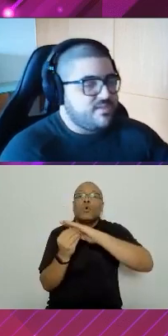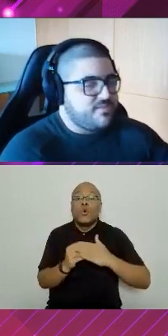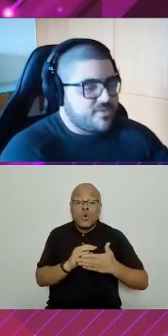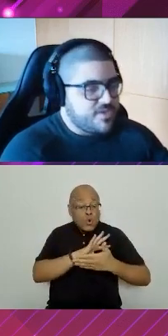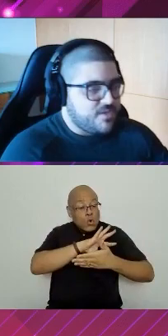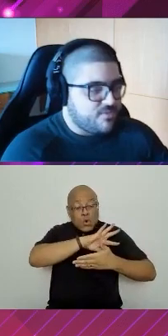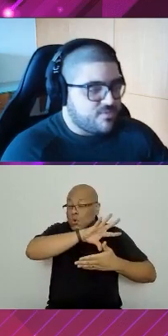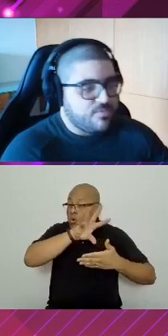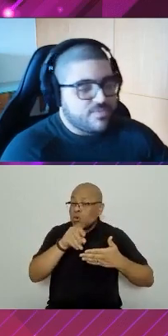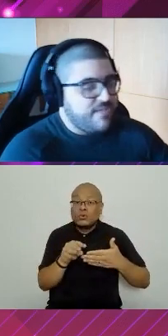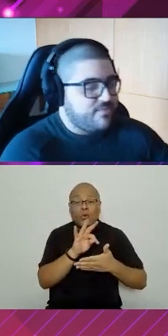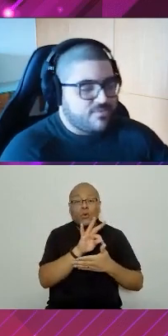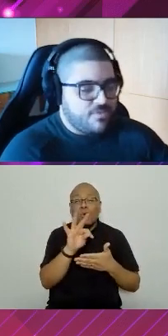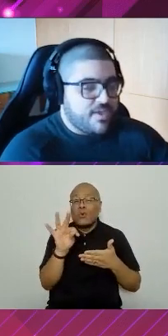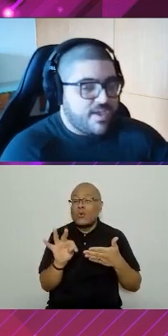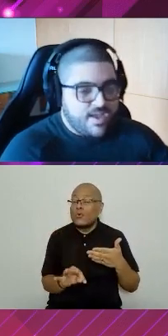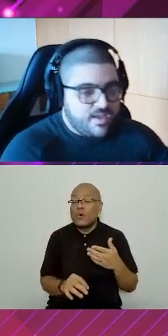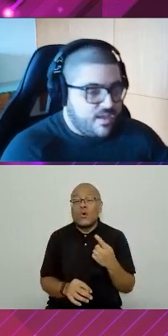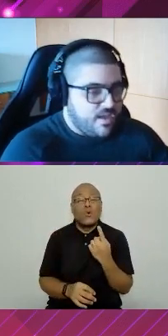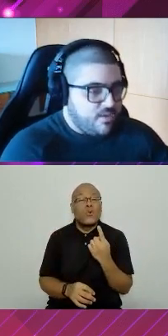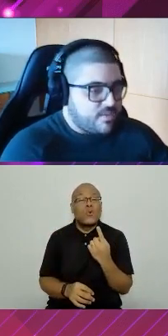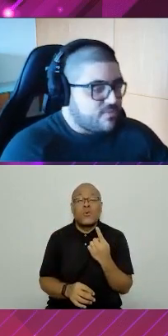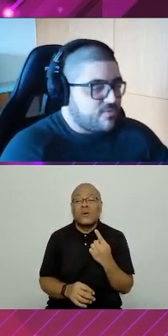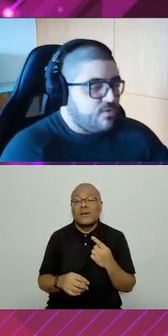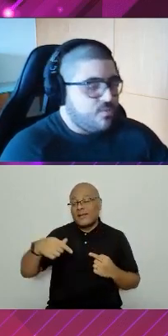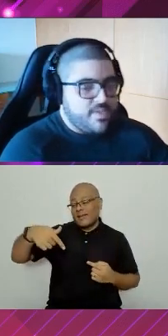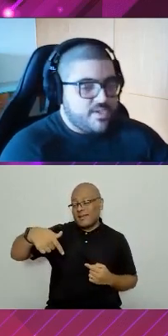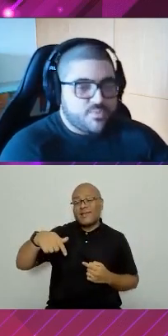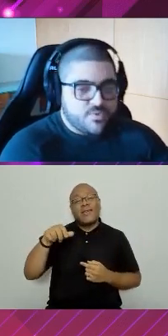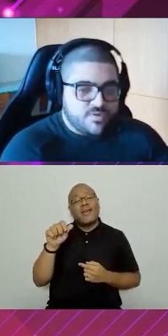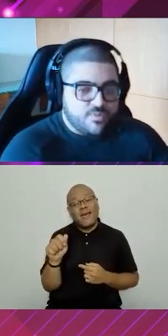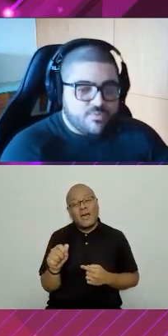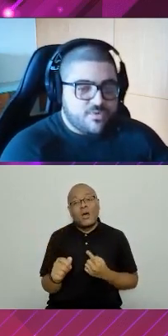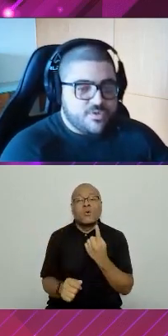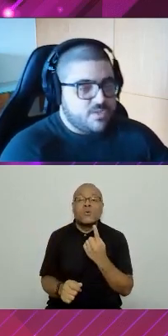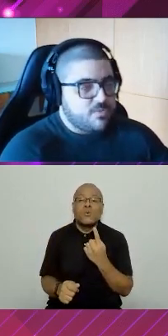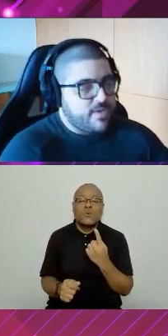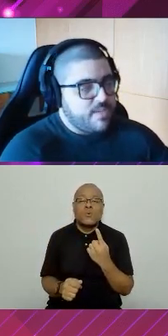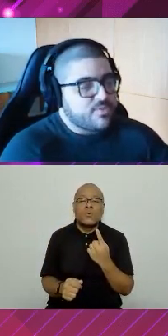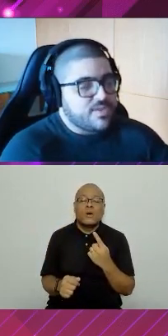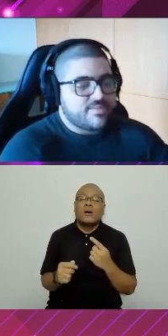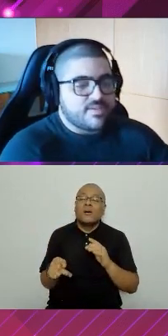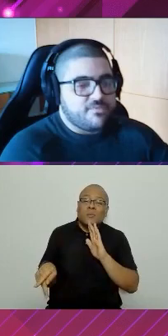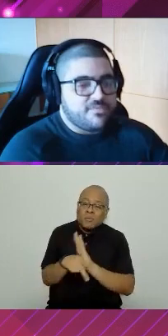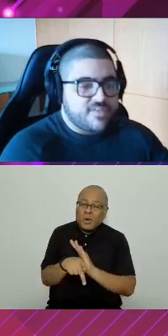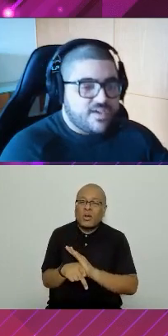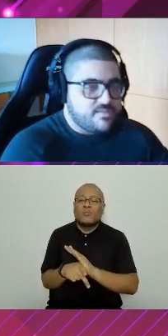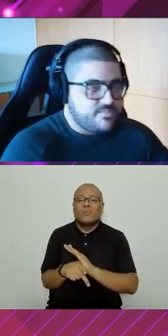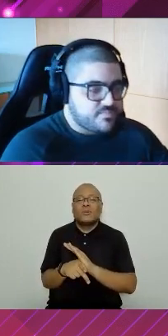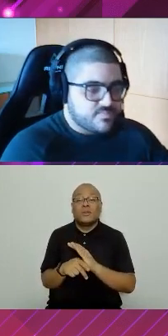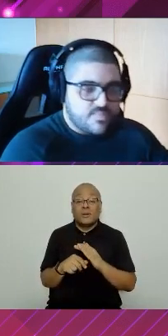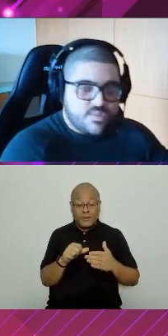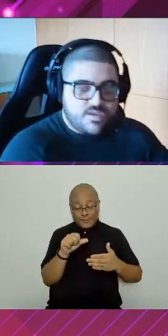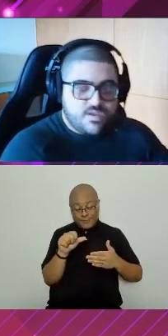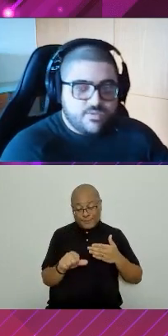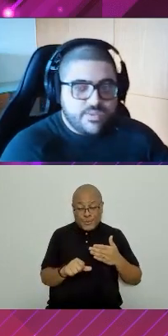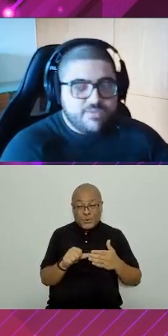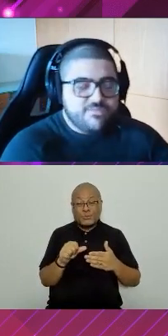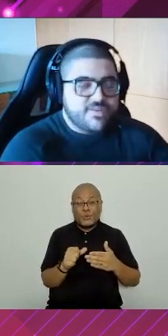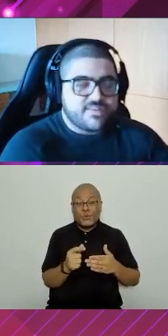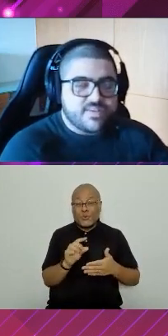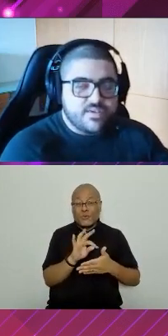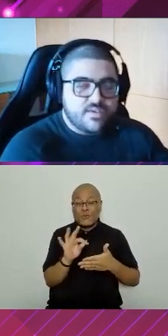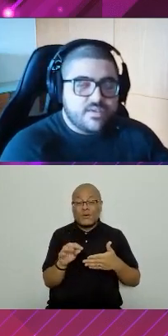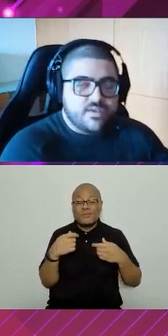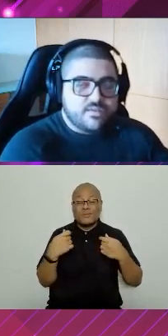um ambiente de front-end, eu tenho só um dev, eu tenho só um QA, eu tenho só um ambiente de produção para o front-end. Então, qualquer mudança que eu fizer, eu